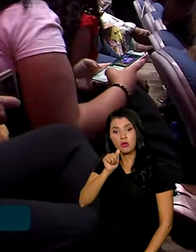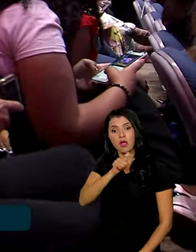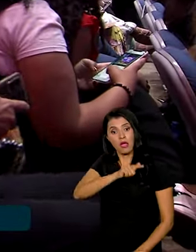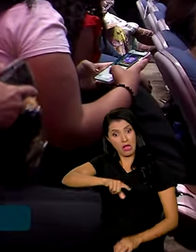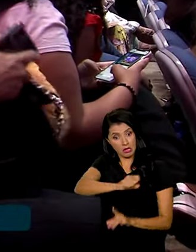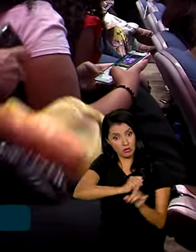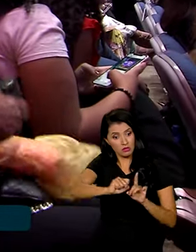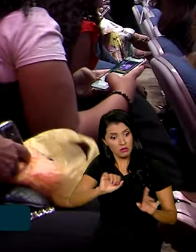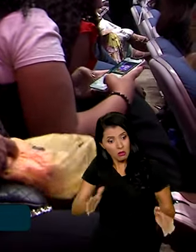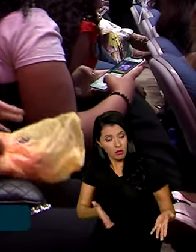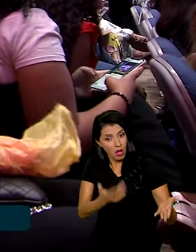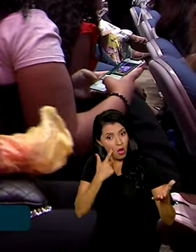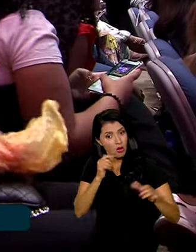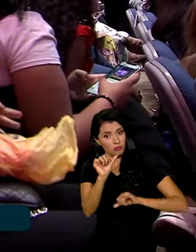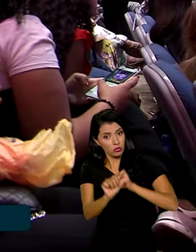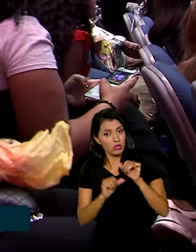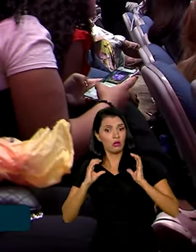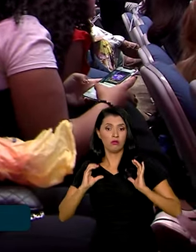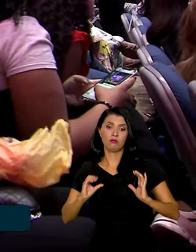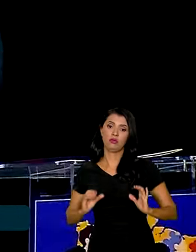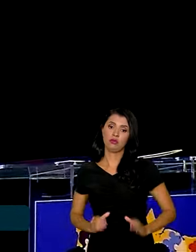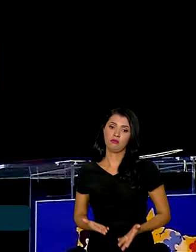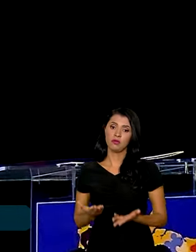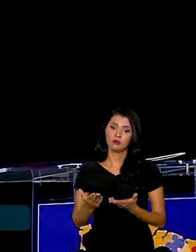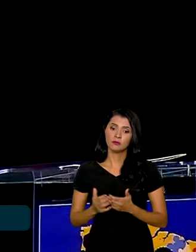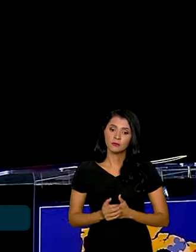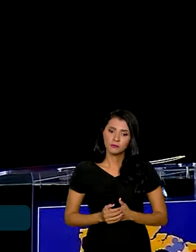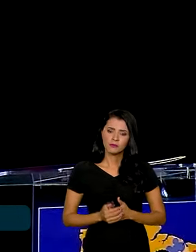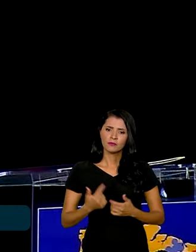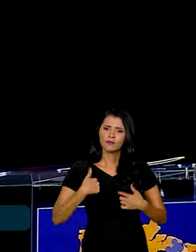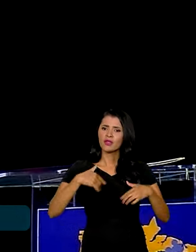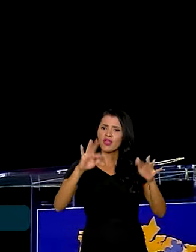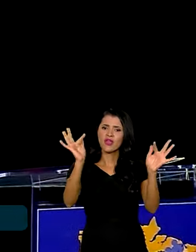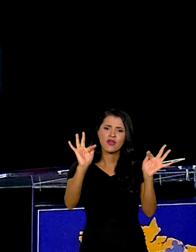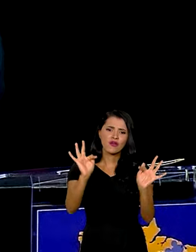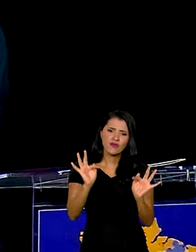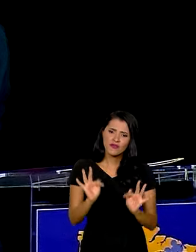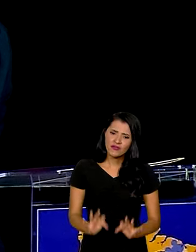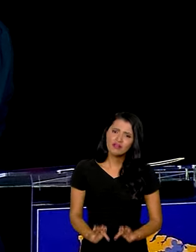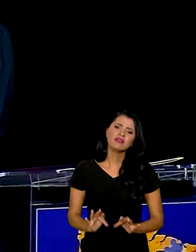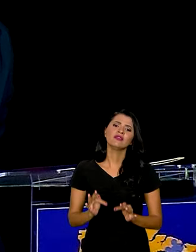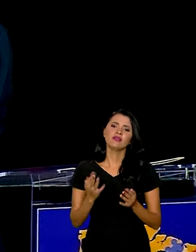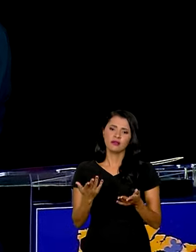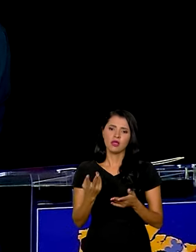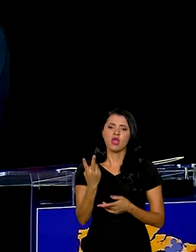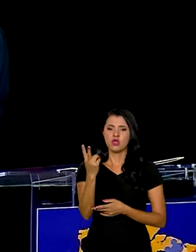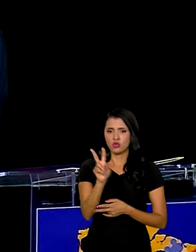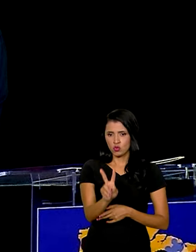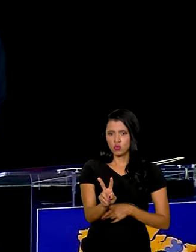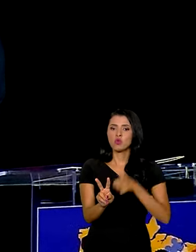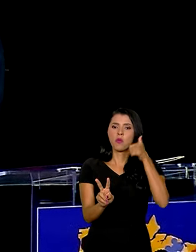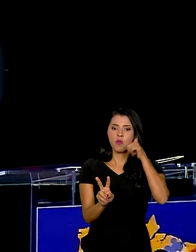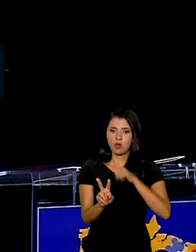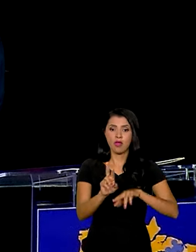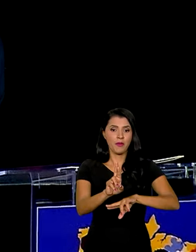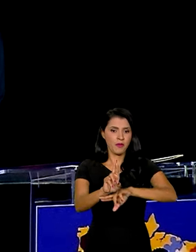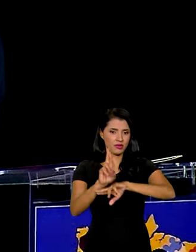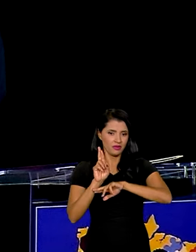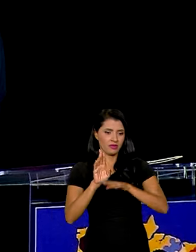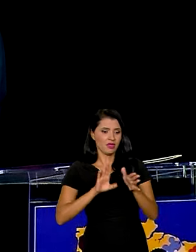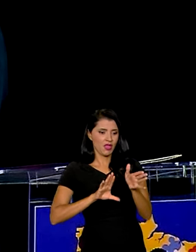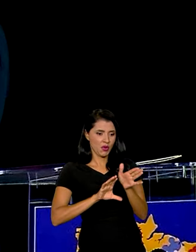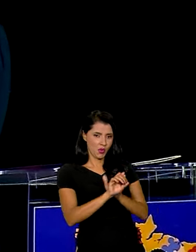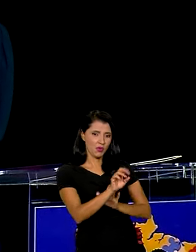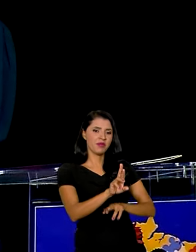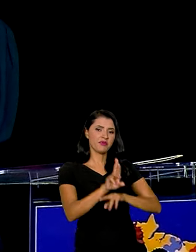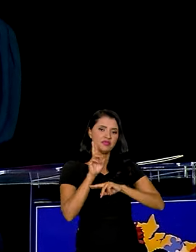sociedade para a mudança de comportamento. Fico muito feliz que são duas mulheres que estão representando aqui a Google